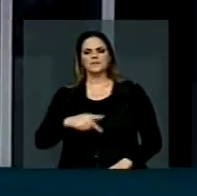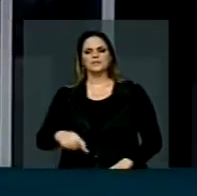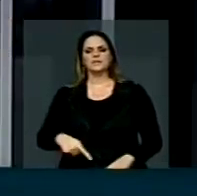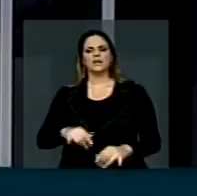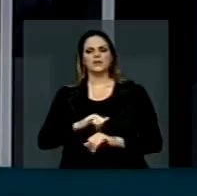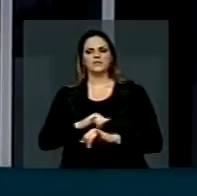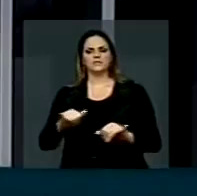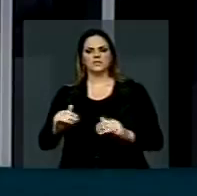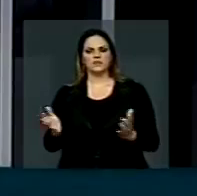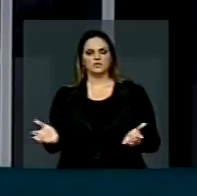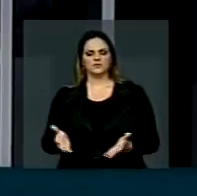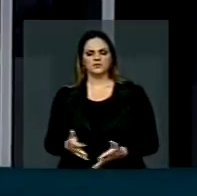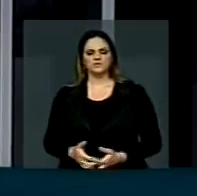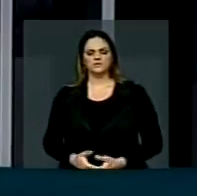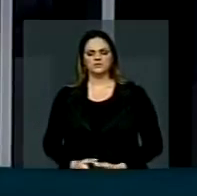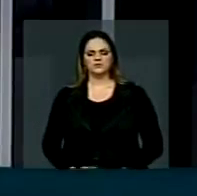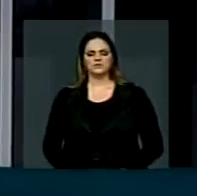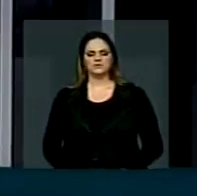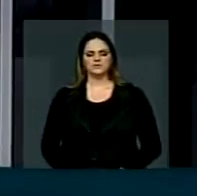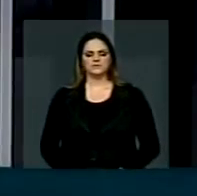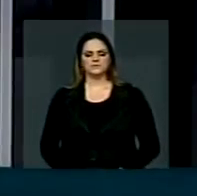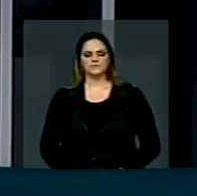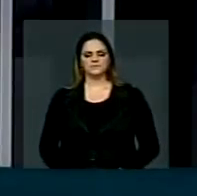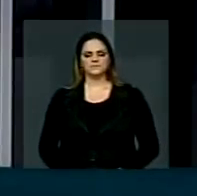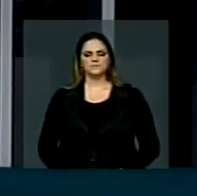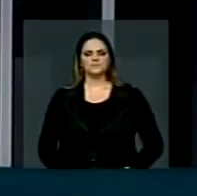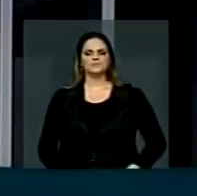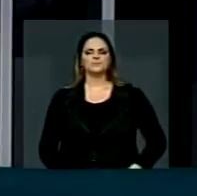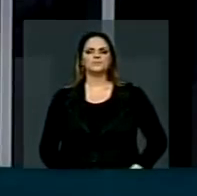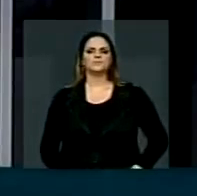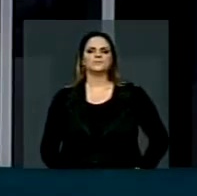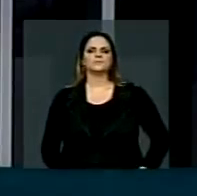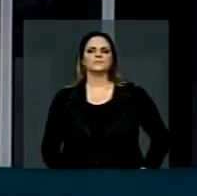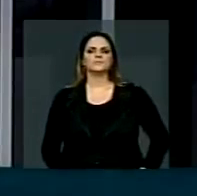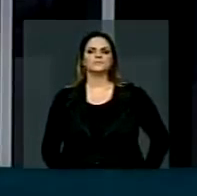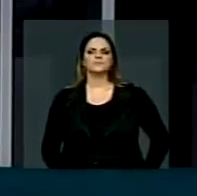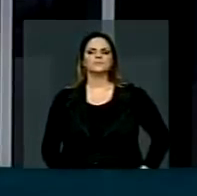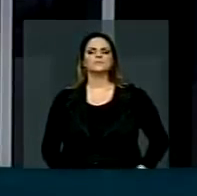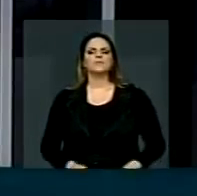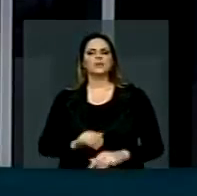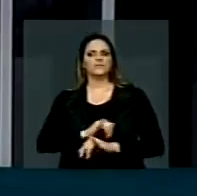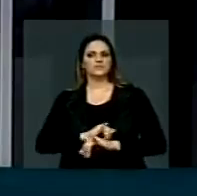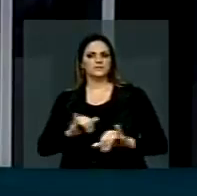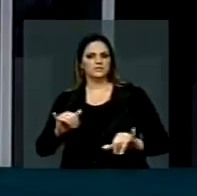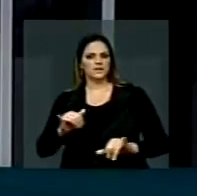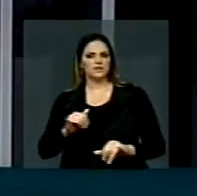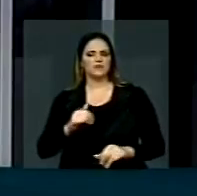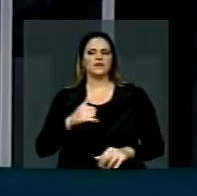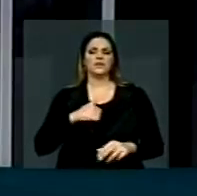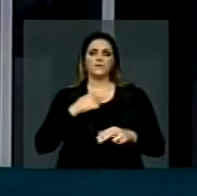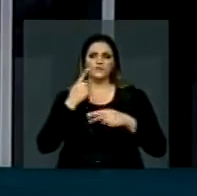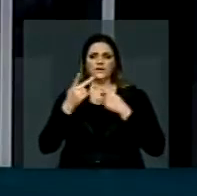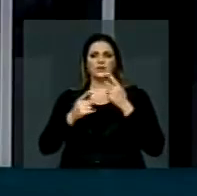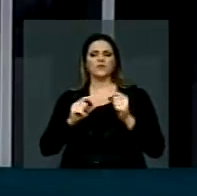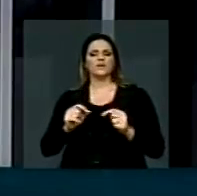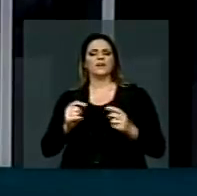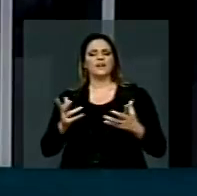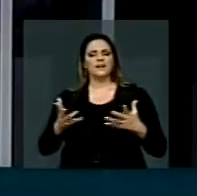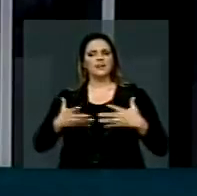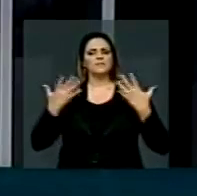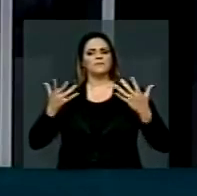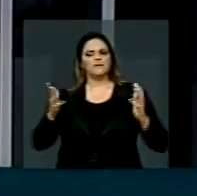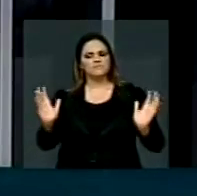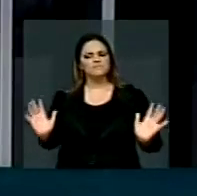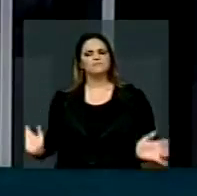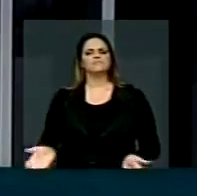as minhas palavras de entusiasmo, de